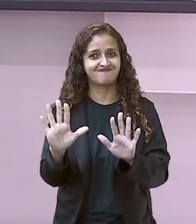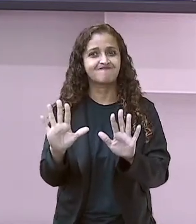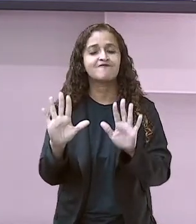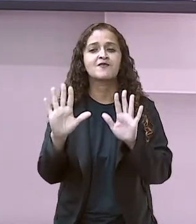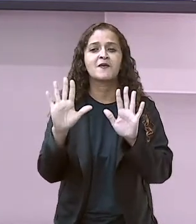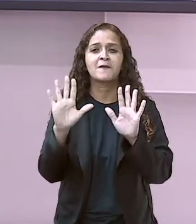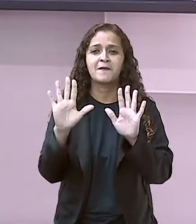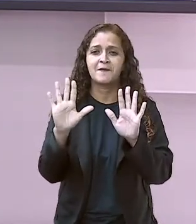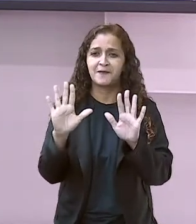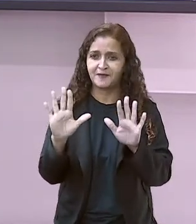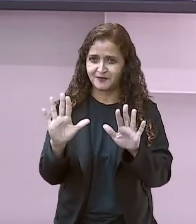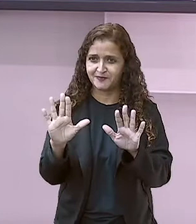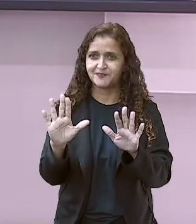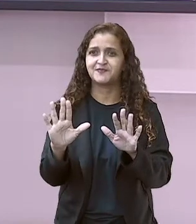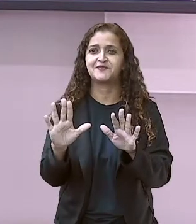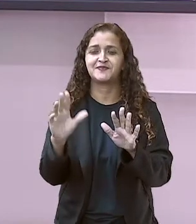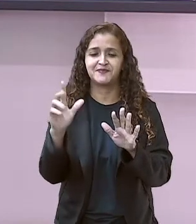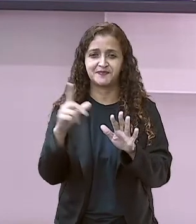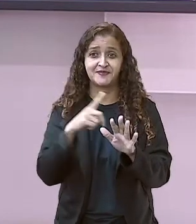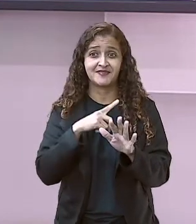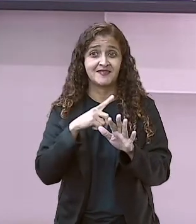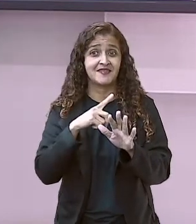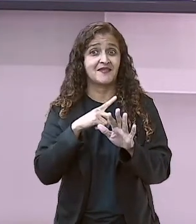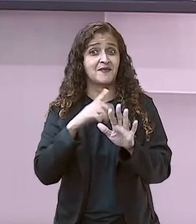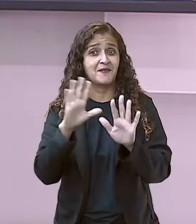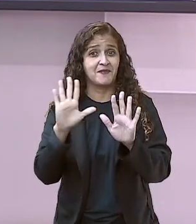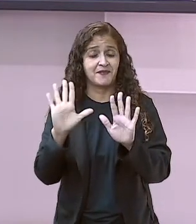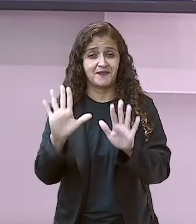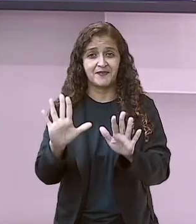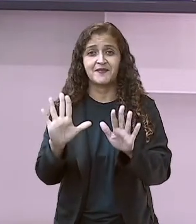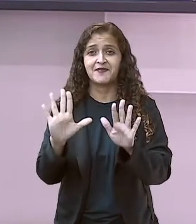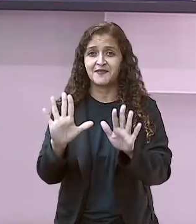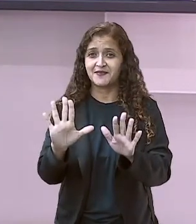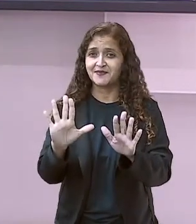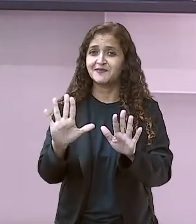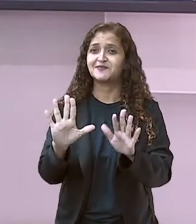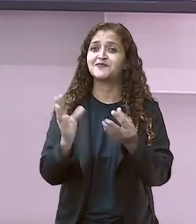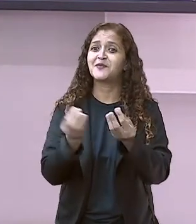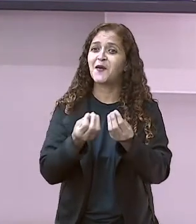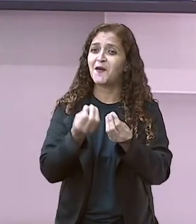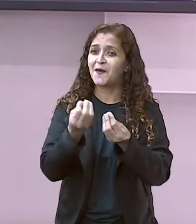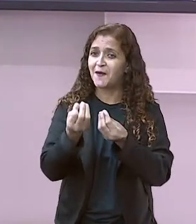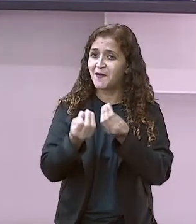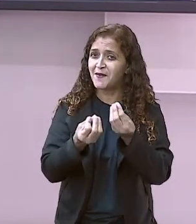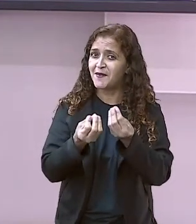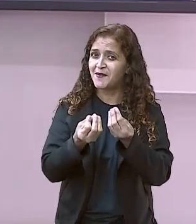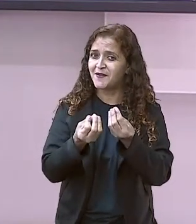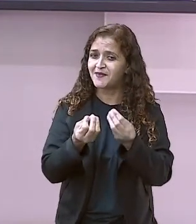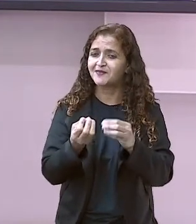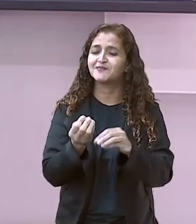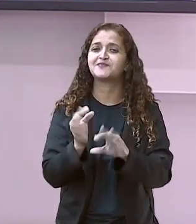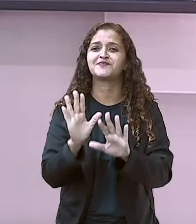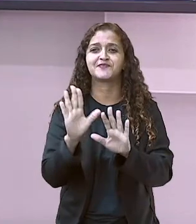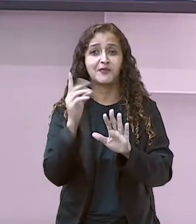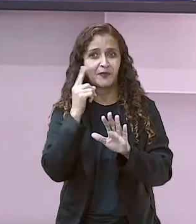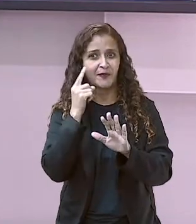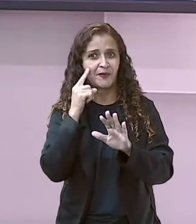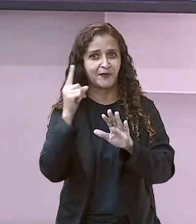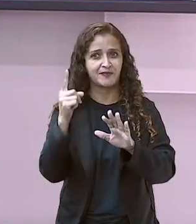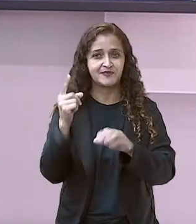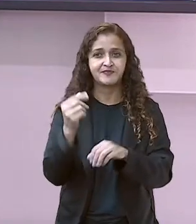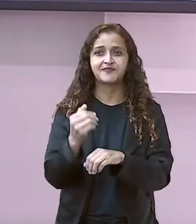Conseguimos sim. Será que através de quê? Como que a gente vai conseguir medir o tempo? Vamos ver?